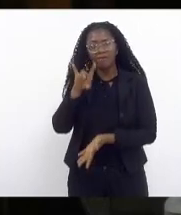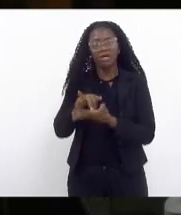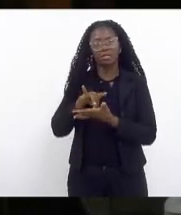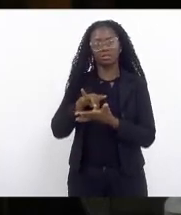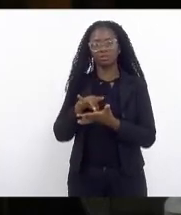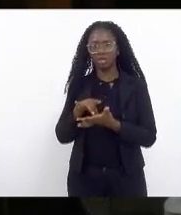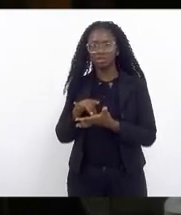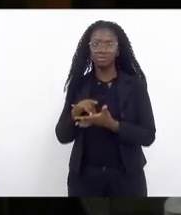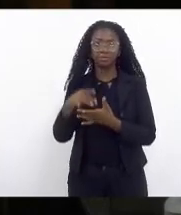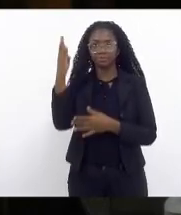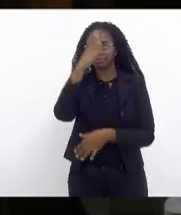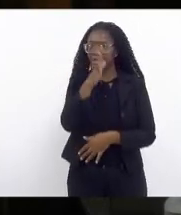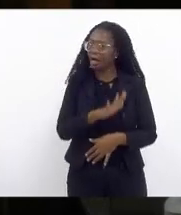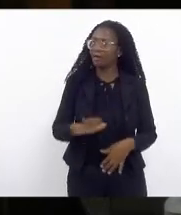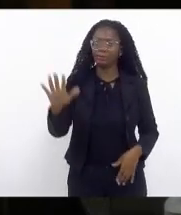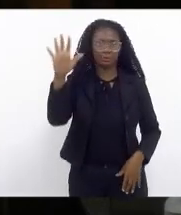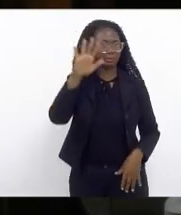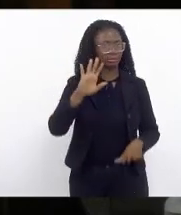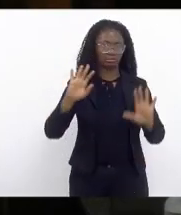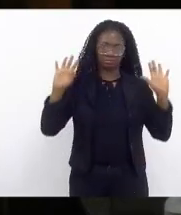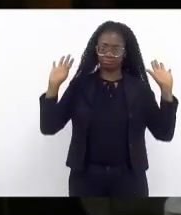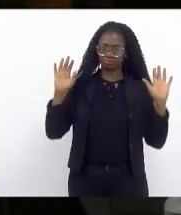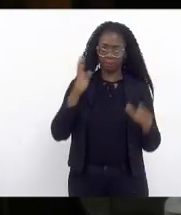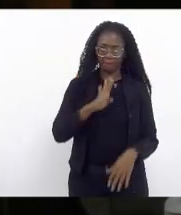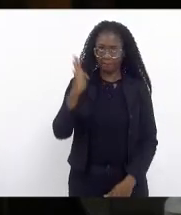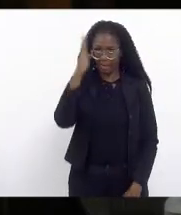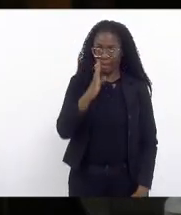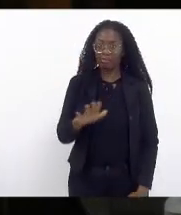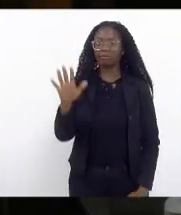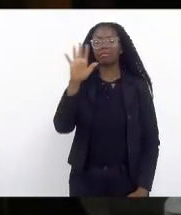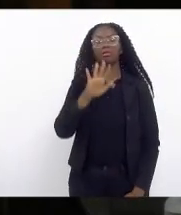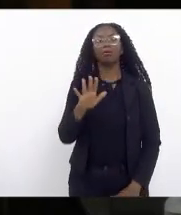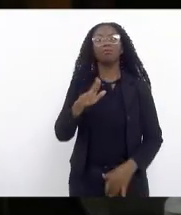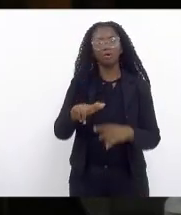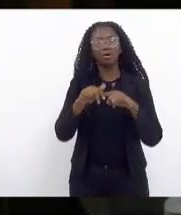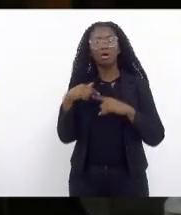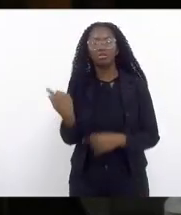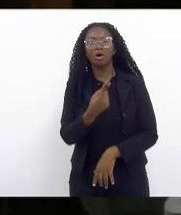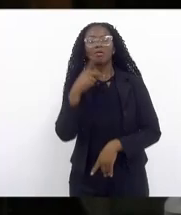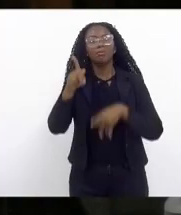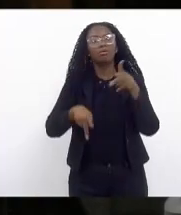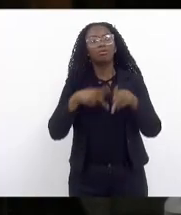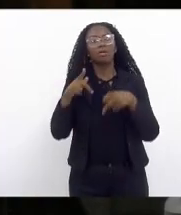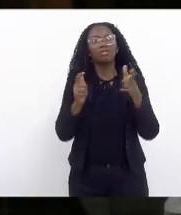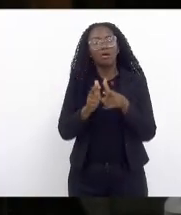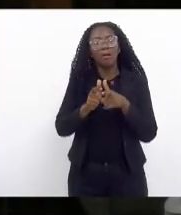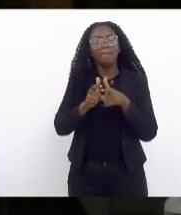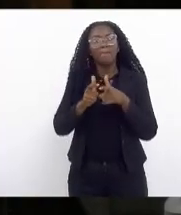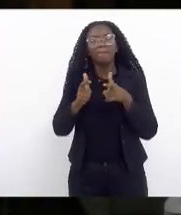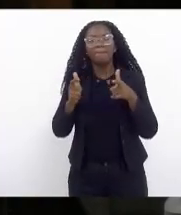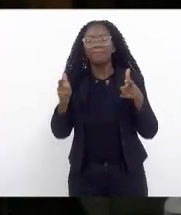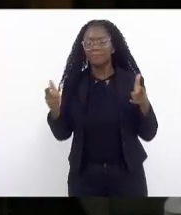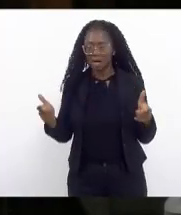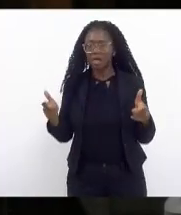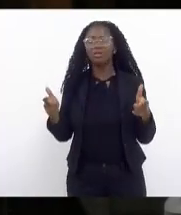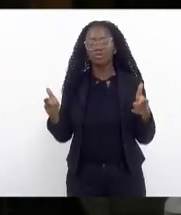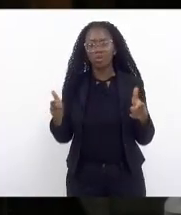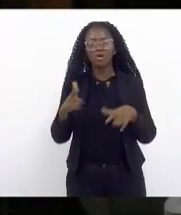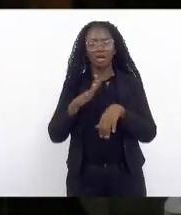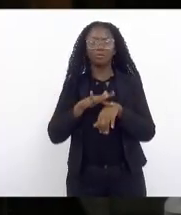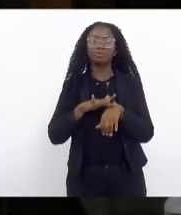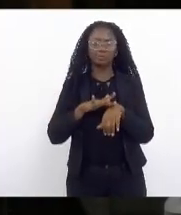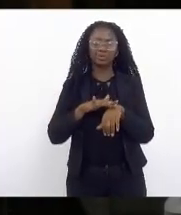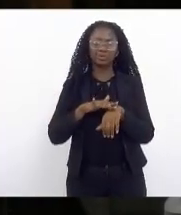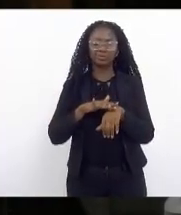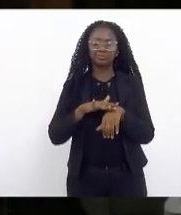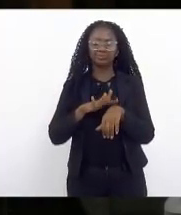no Brasil inteiro porque somos uma população que grande parte está doente